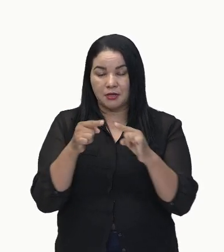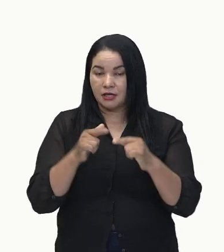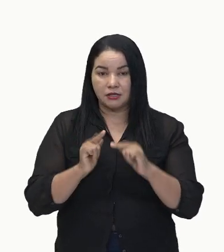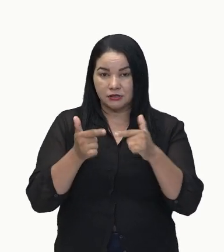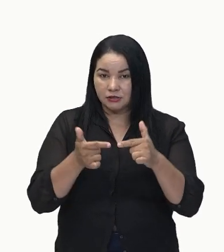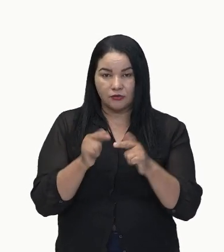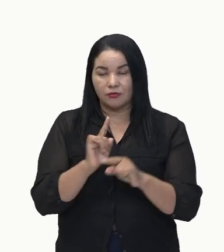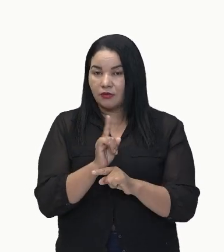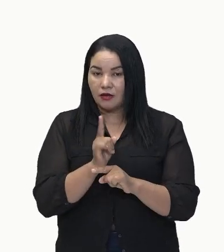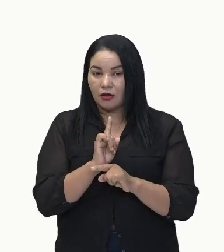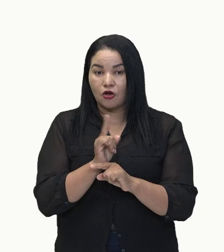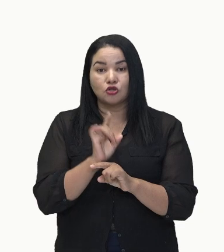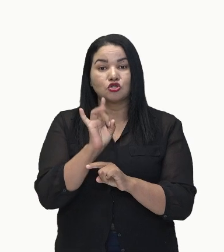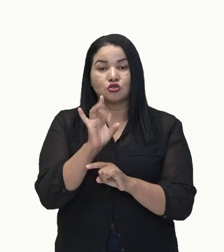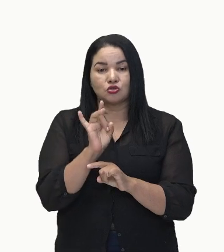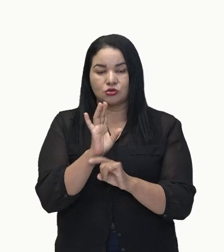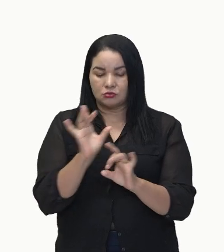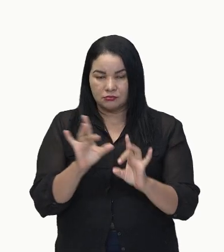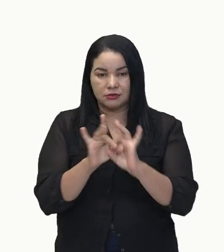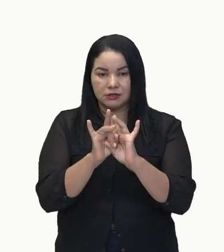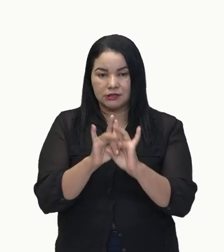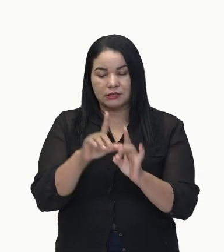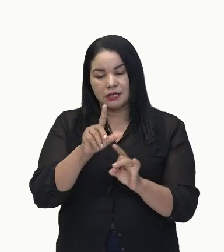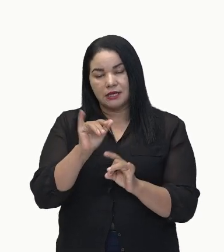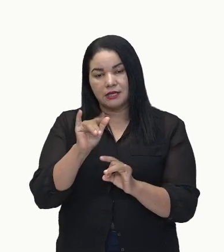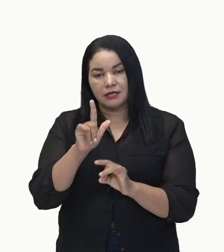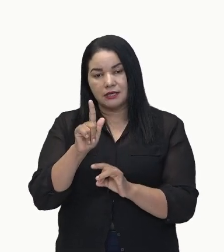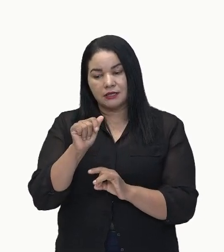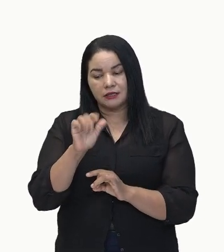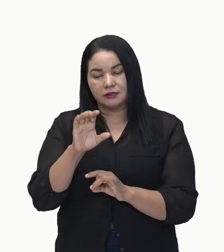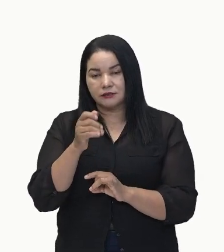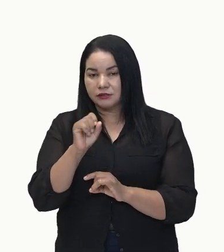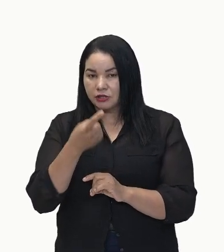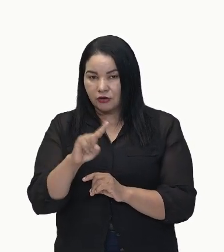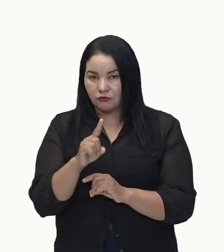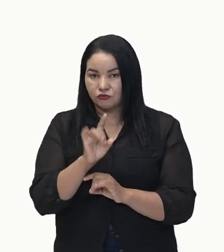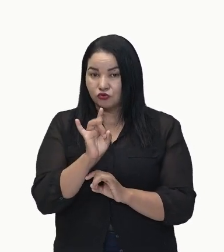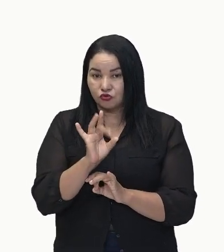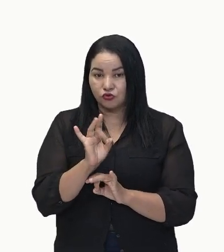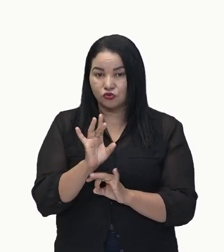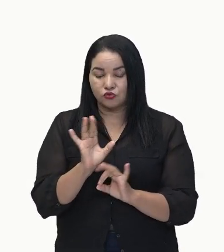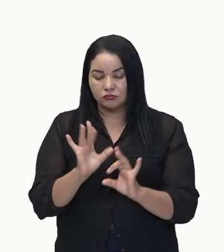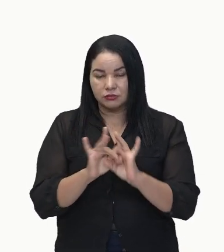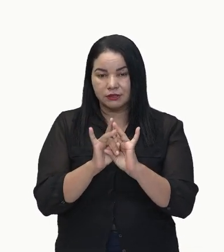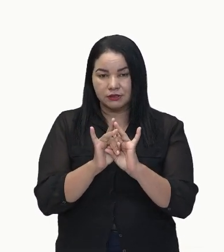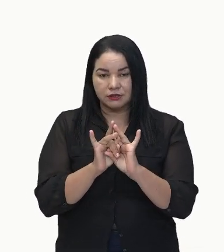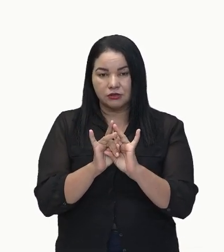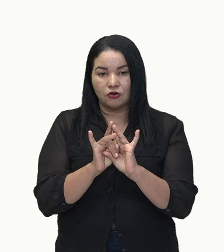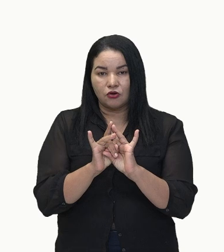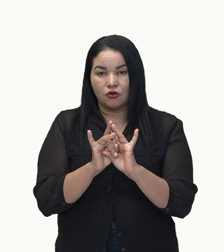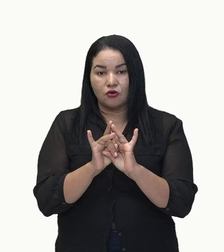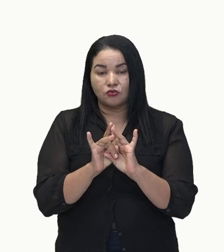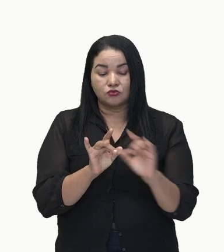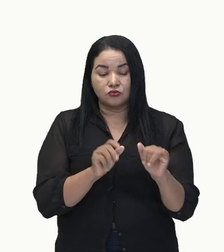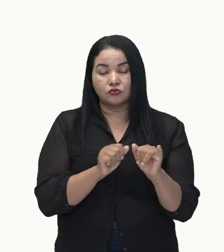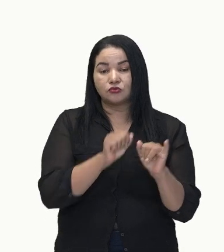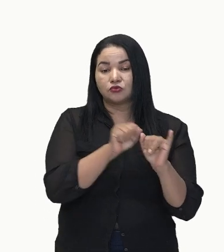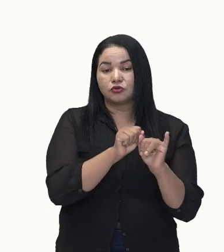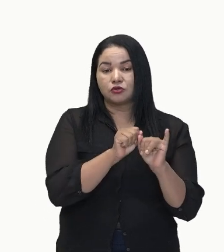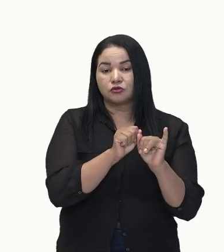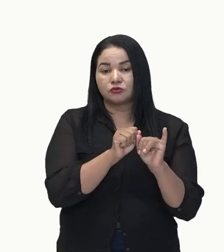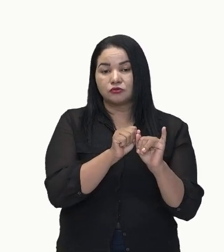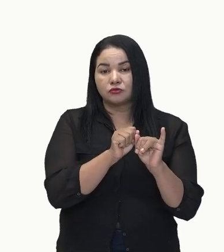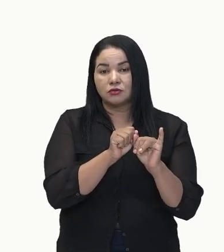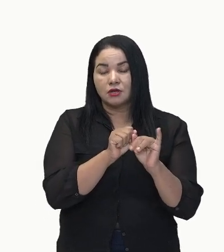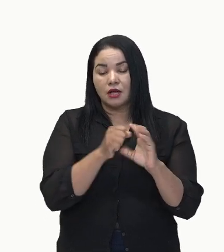Ele não indica ação. Notem aí que ele só está fazendo essa ligação do sujeito. as